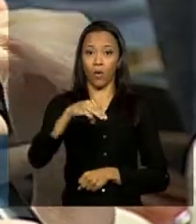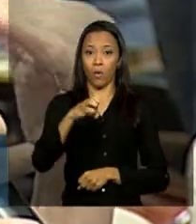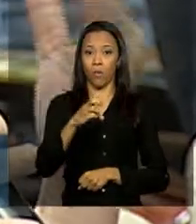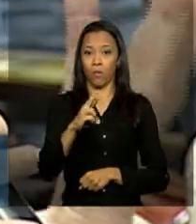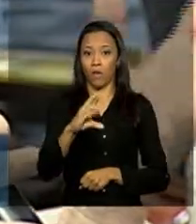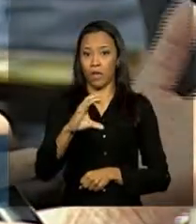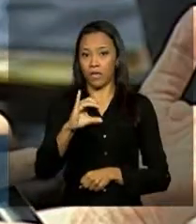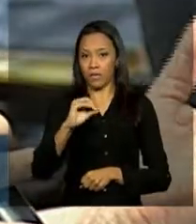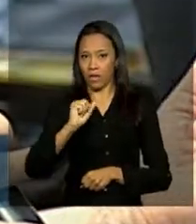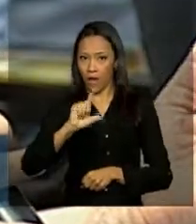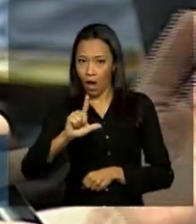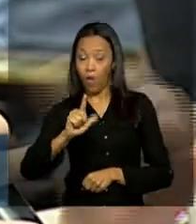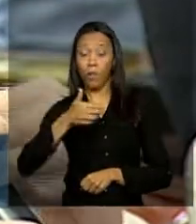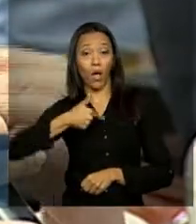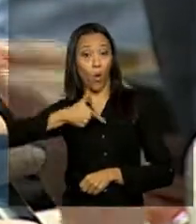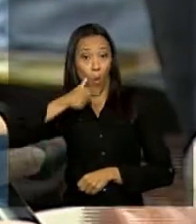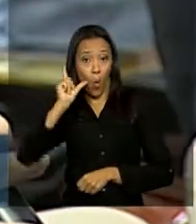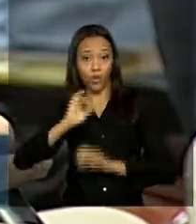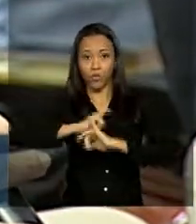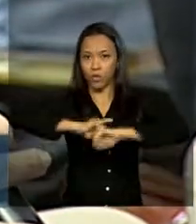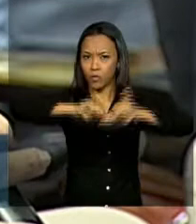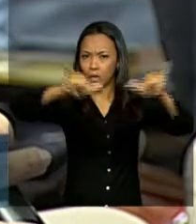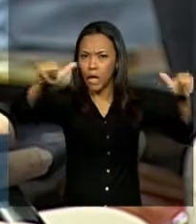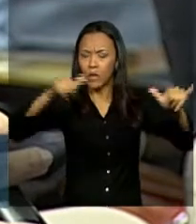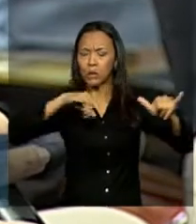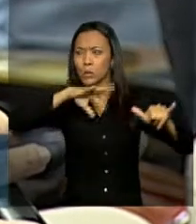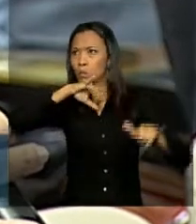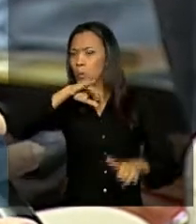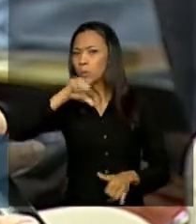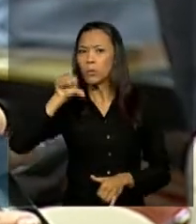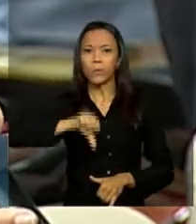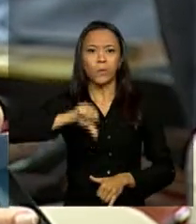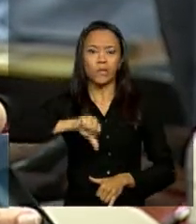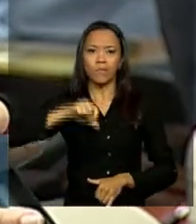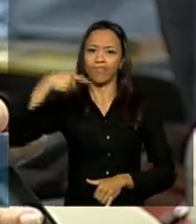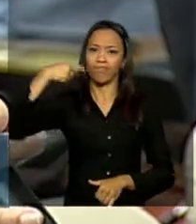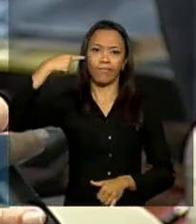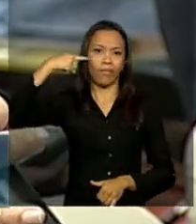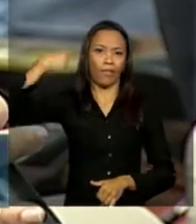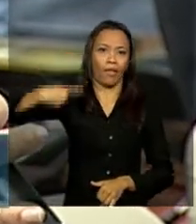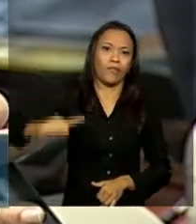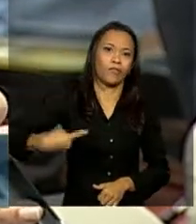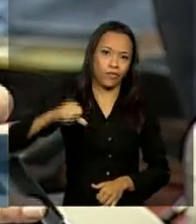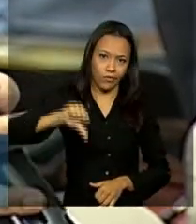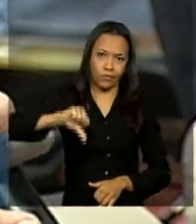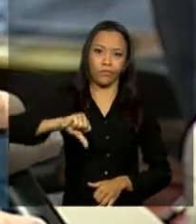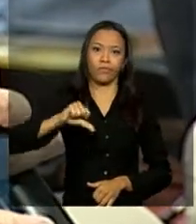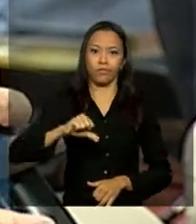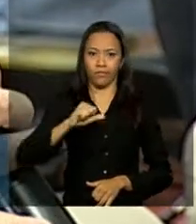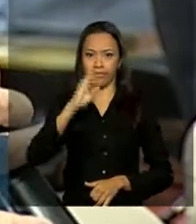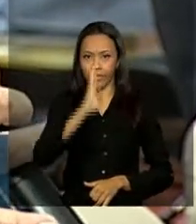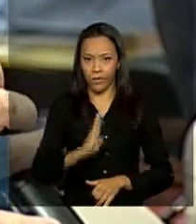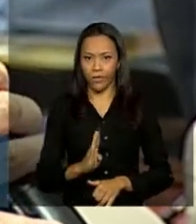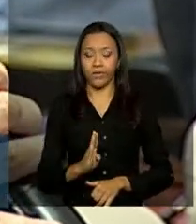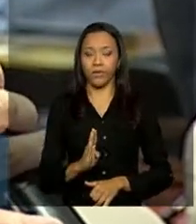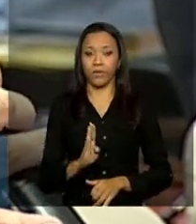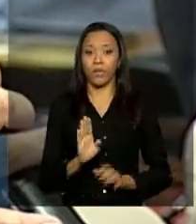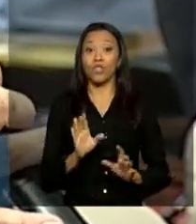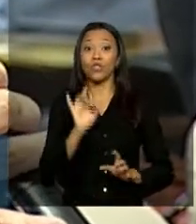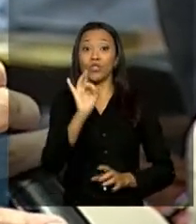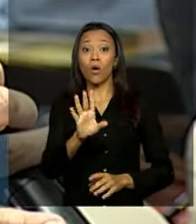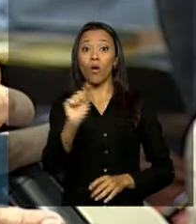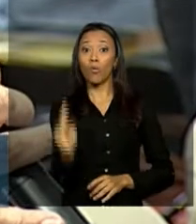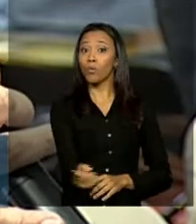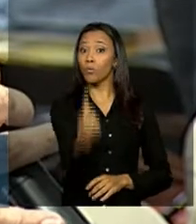ontem saiu mais um recorde aí super ruim, negativo na balança, e somente os Estados